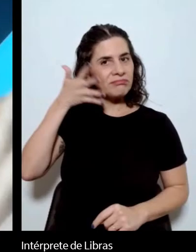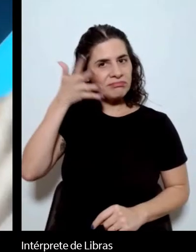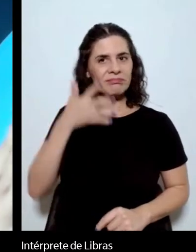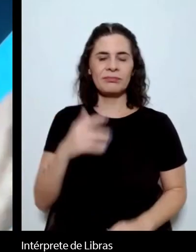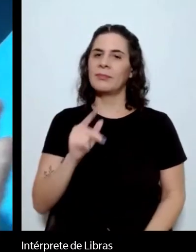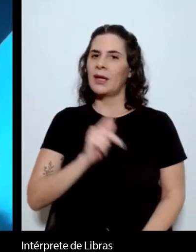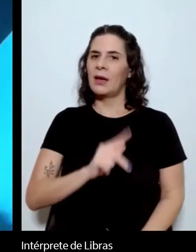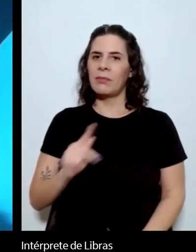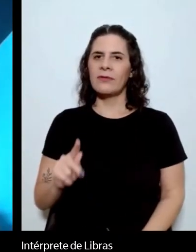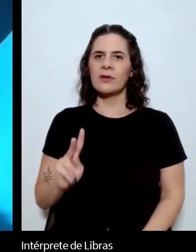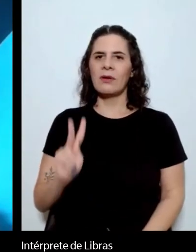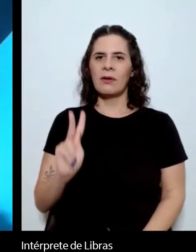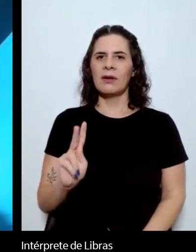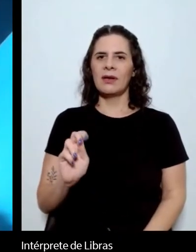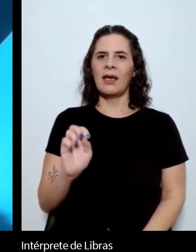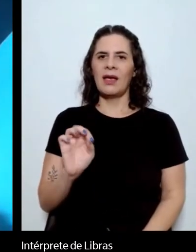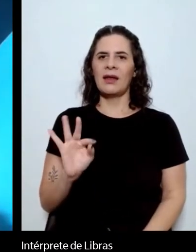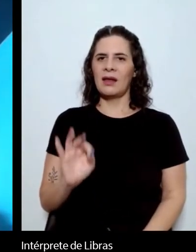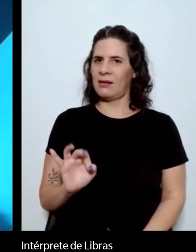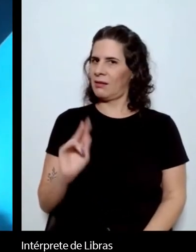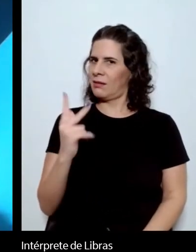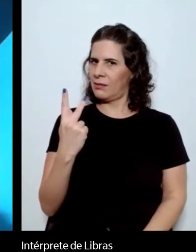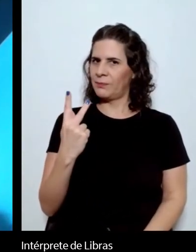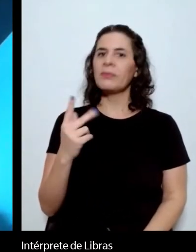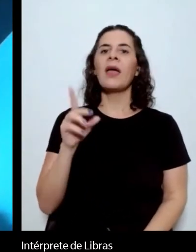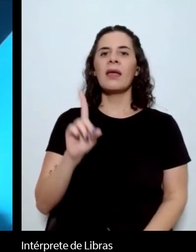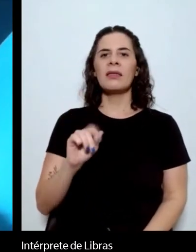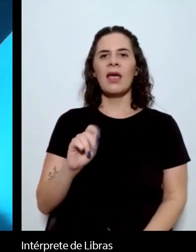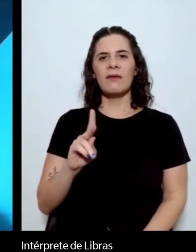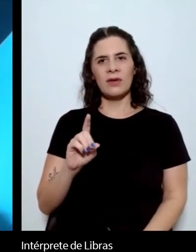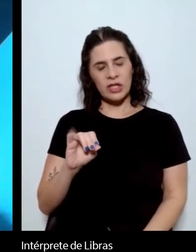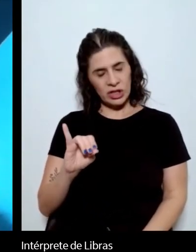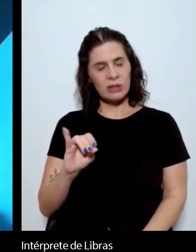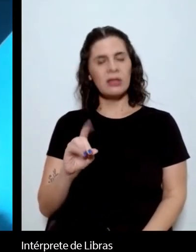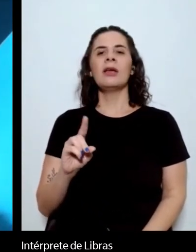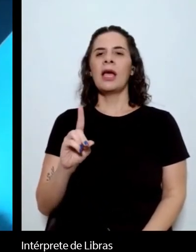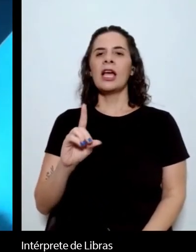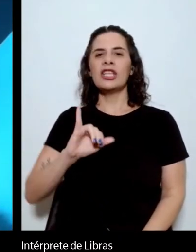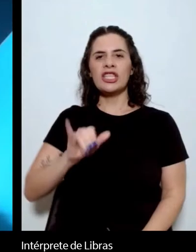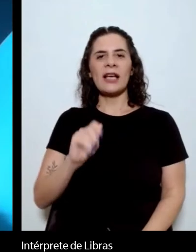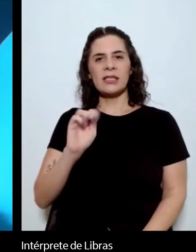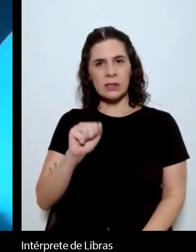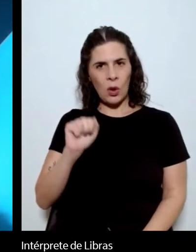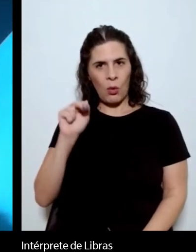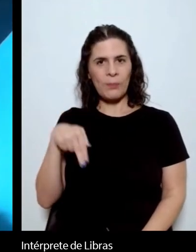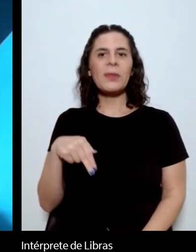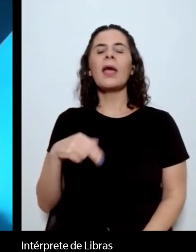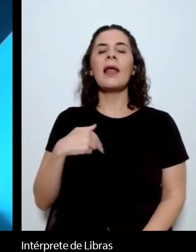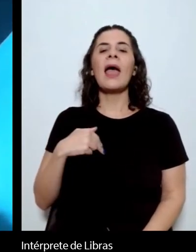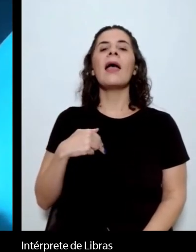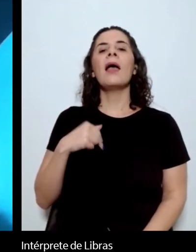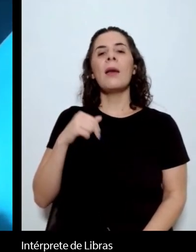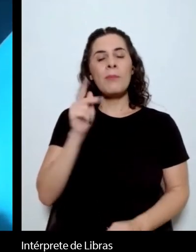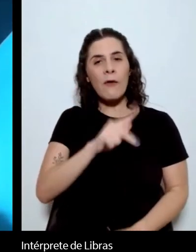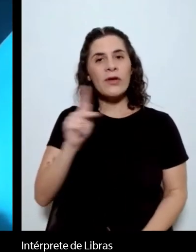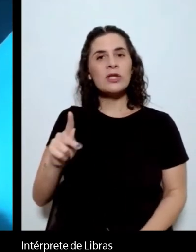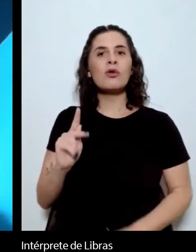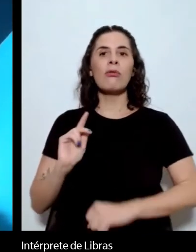professor Kenneth David Jackson é professor titular de literatura luso-brasileira na Yale University.